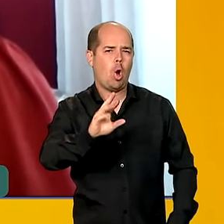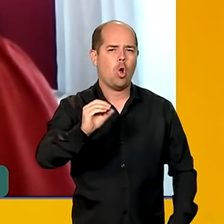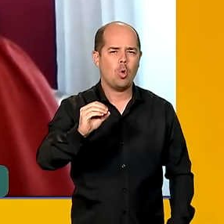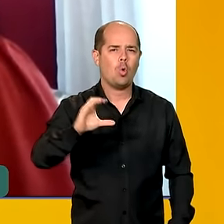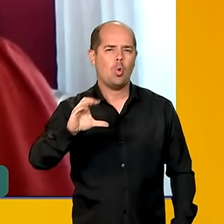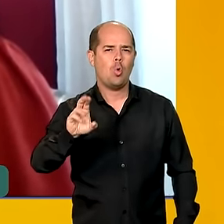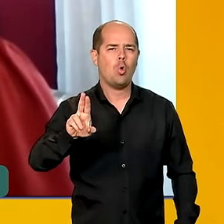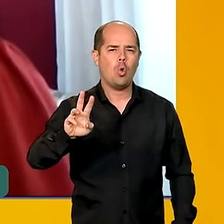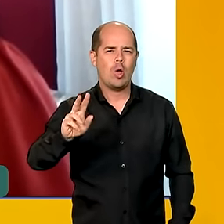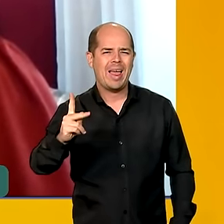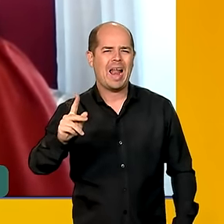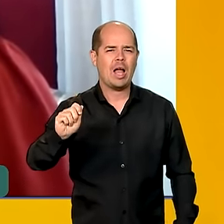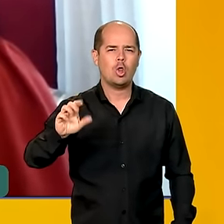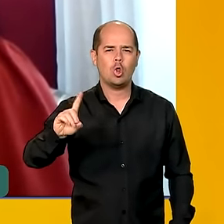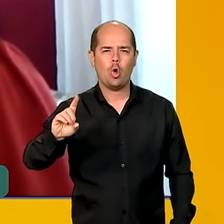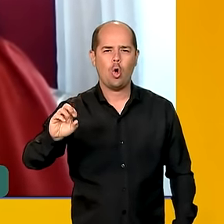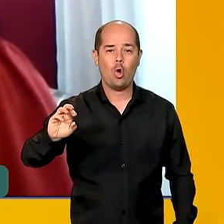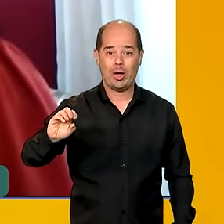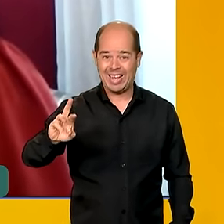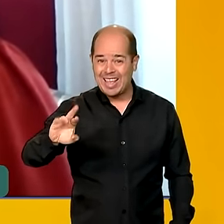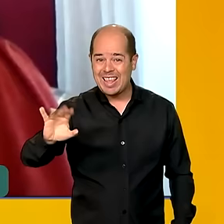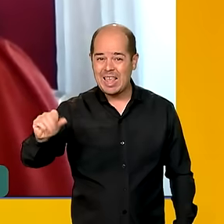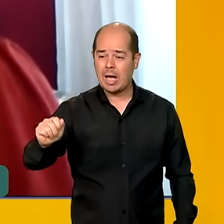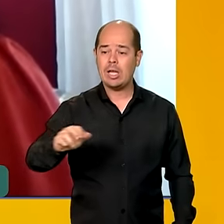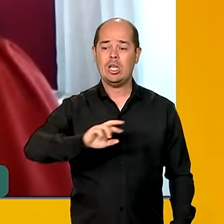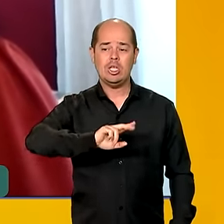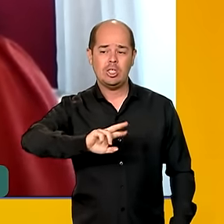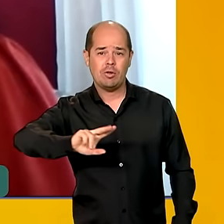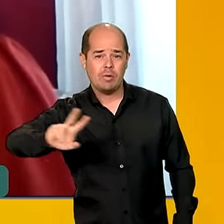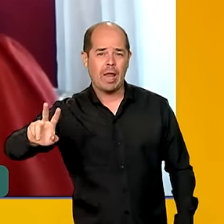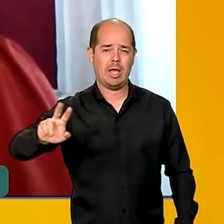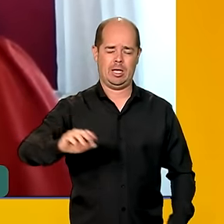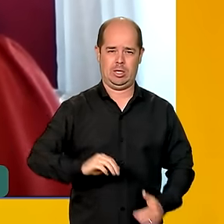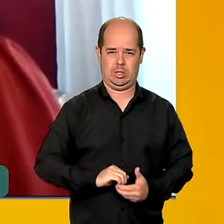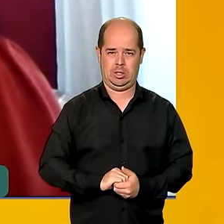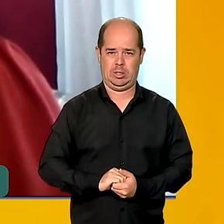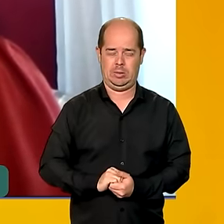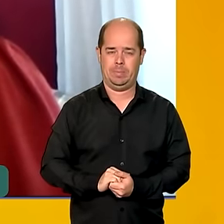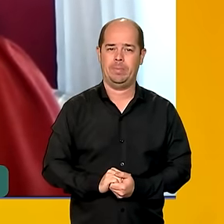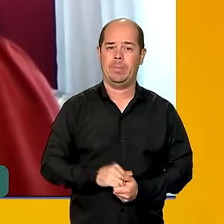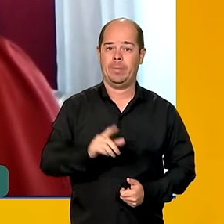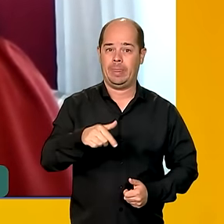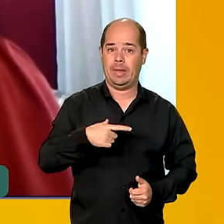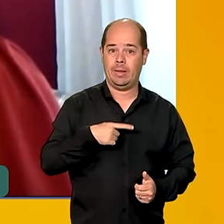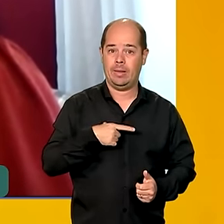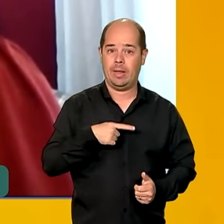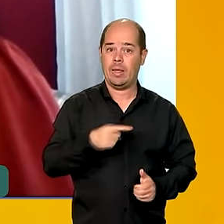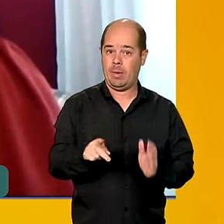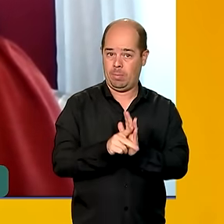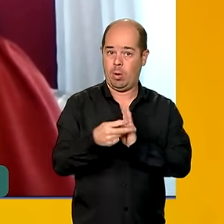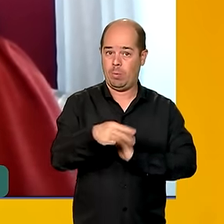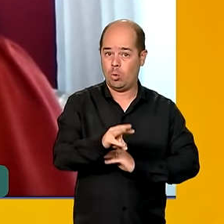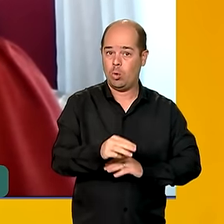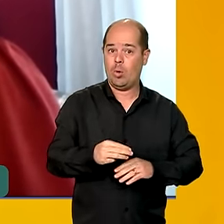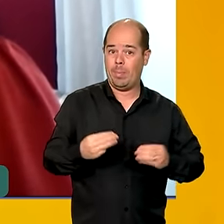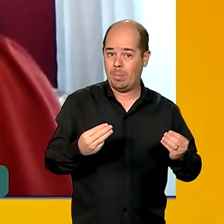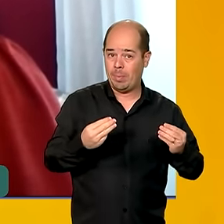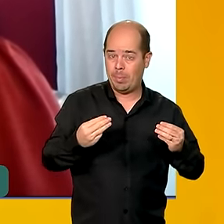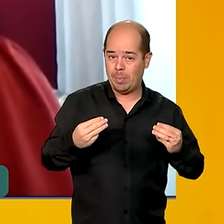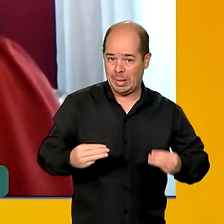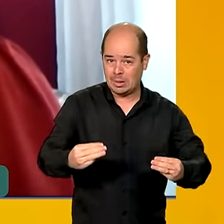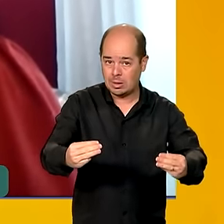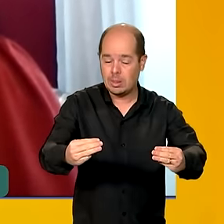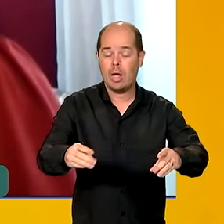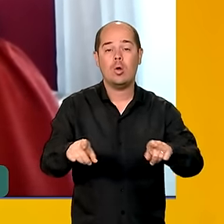consultoria jurídica aqui do Estado, só para citar uns exemplos. Temos todas as consultorias de ministério, porque a AGU tem um órgão, em todos